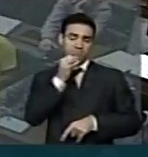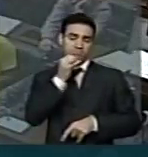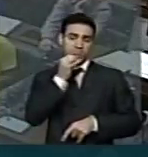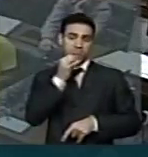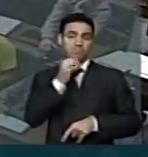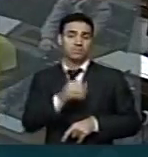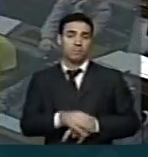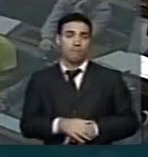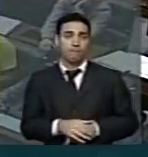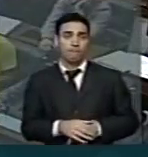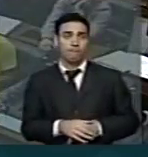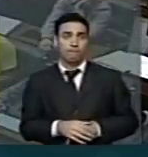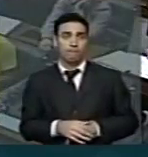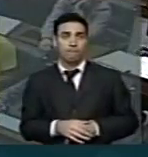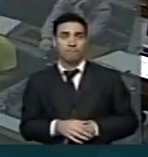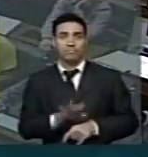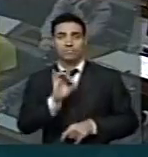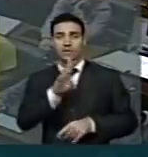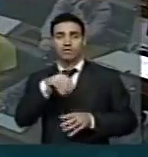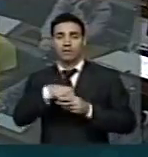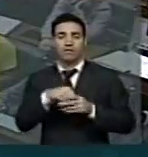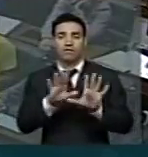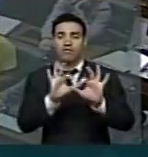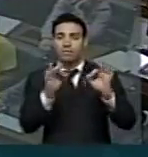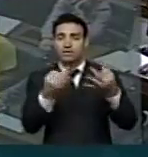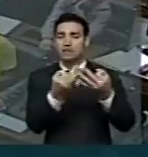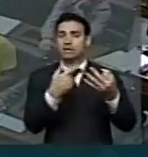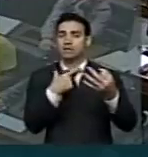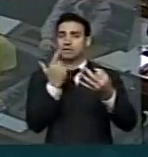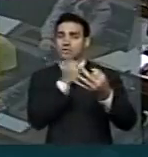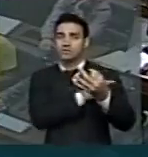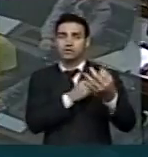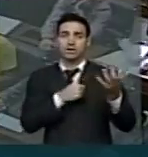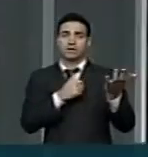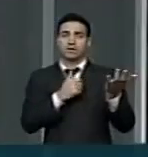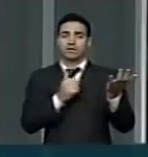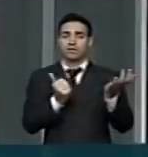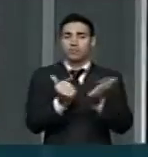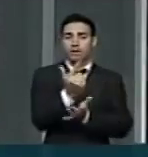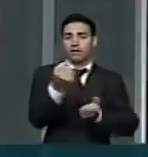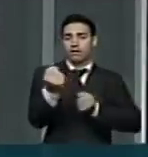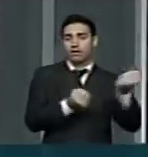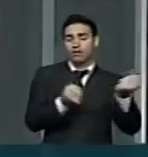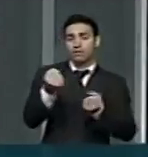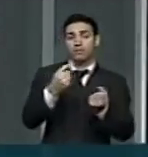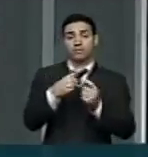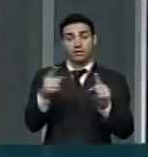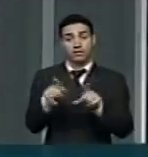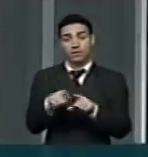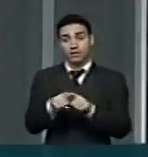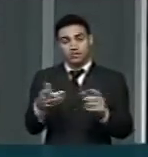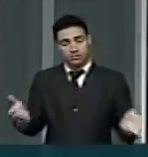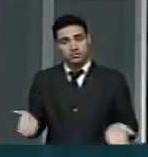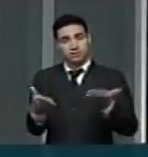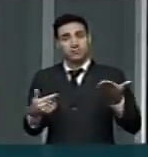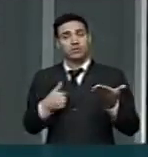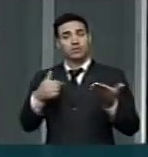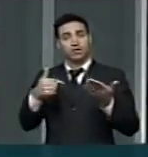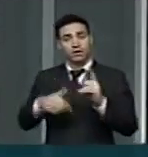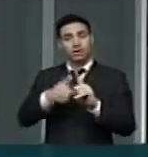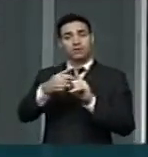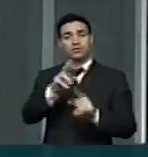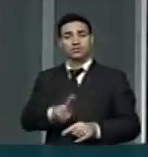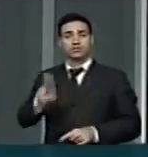Não só as famílias estão tendo acesso aos veículos privados, mas estão tendo estímulos também para usar intensivamente.